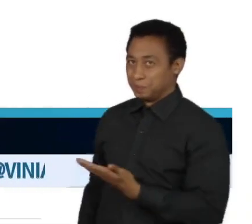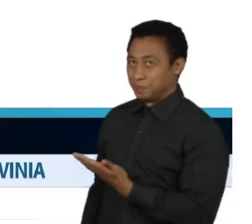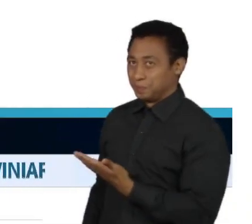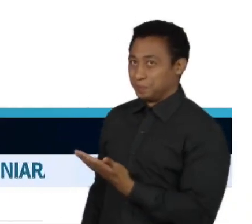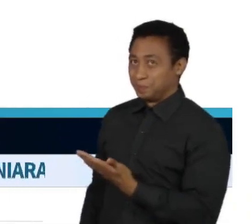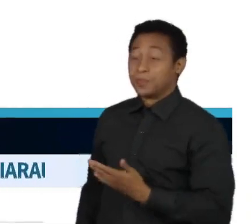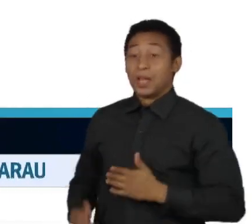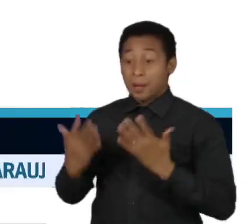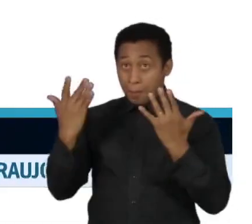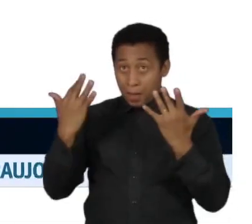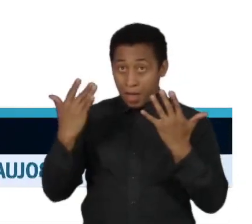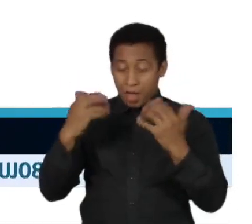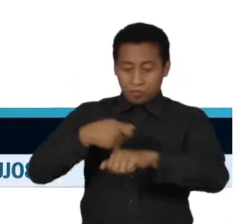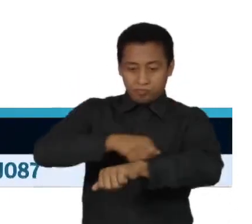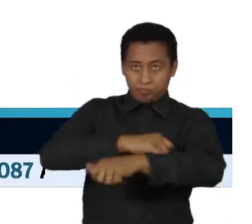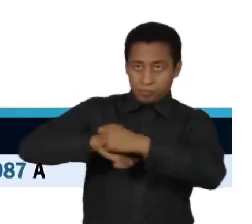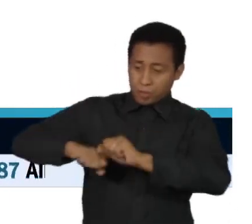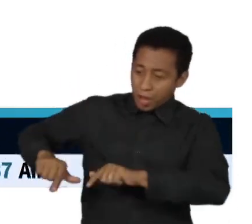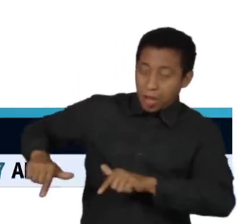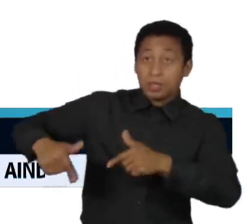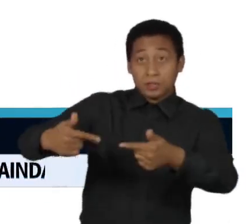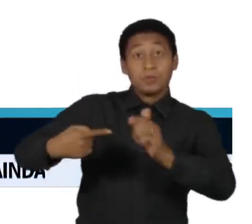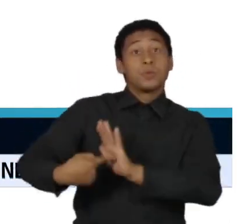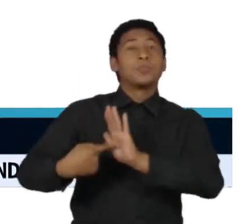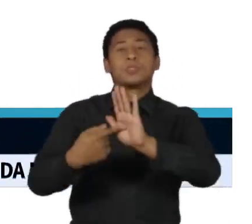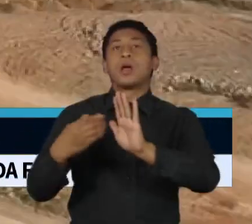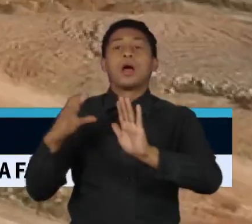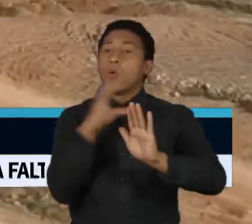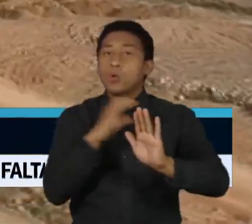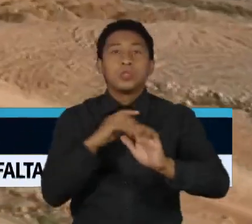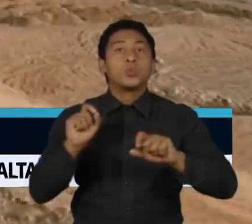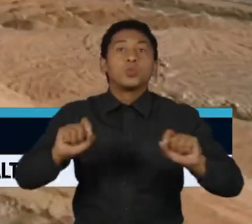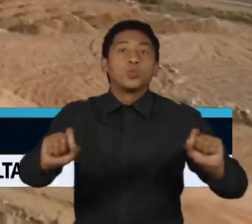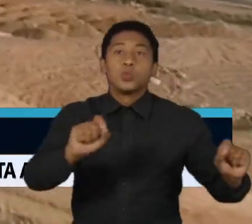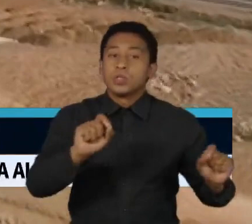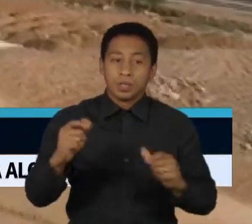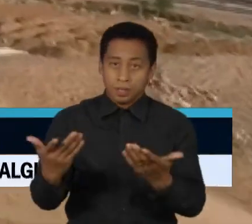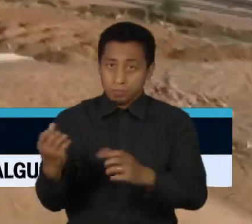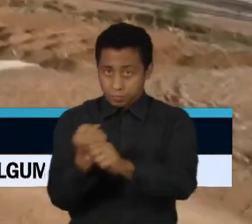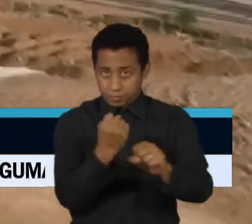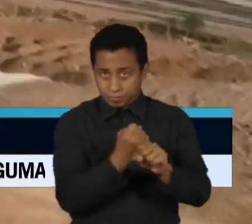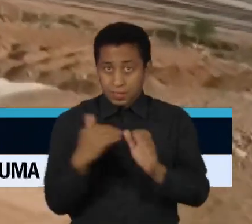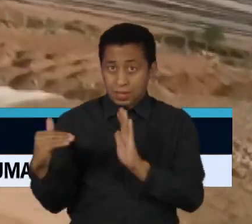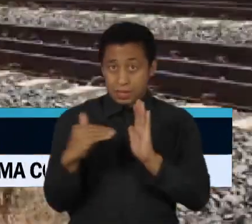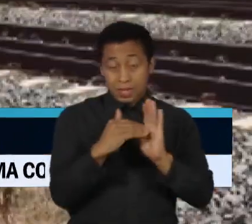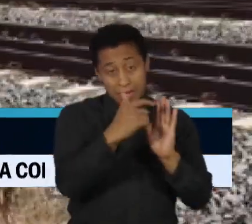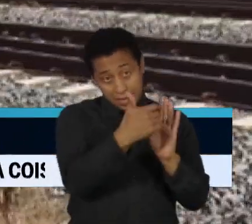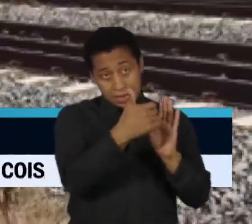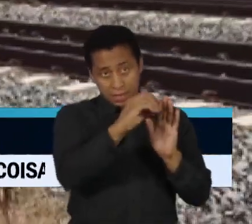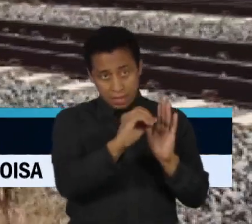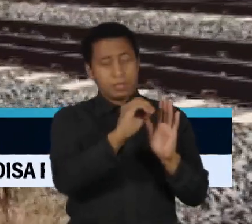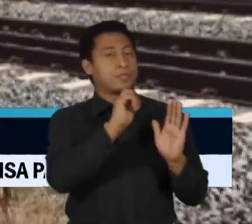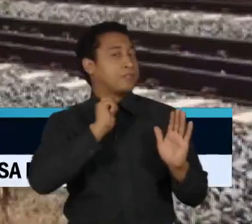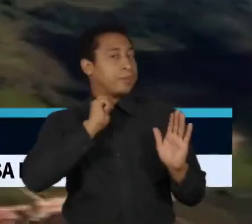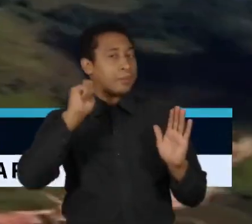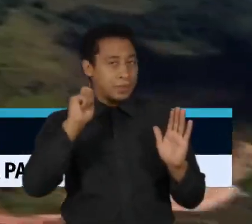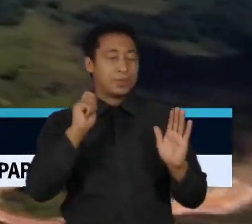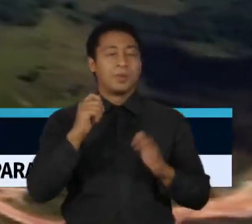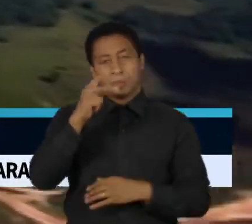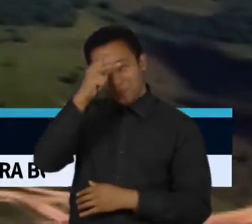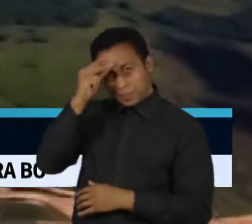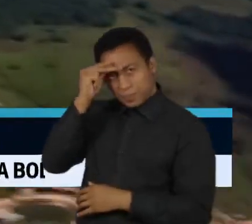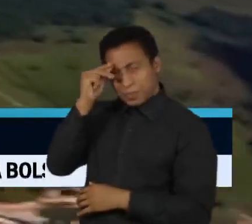serão analisadas quais precisam ser retomadas com urgência. Até o dia 10 de abril, prefeitos e governadores